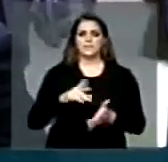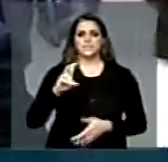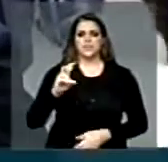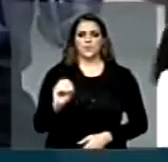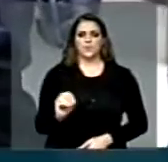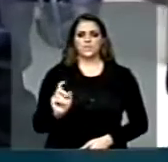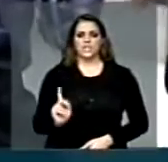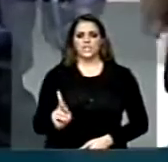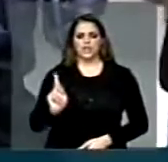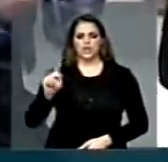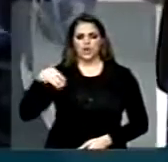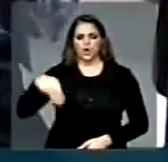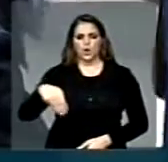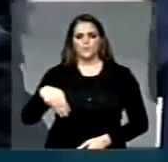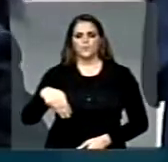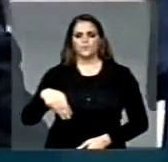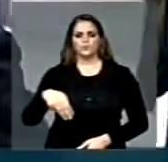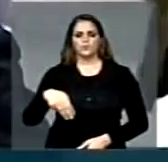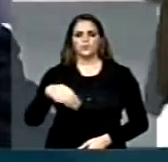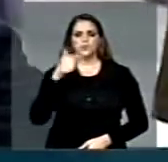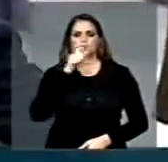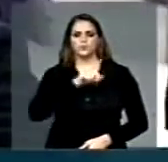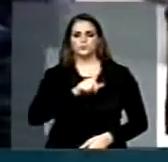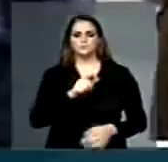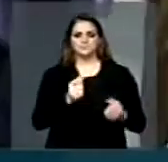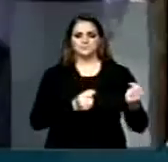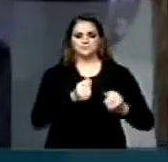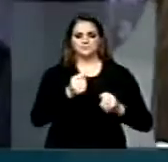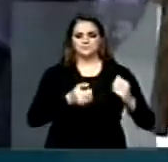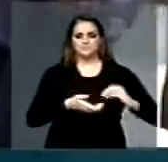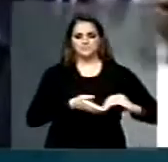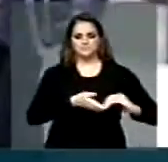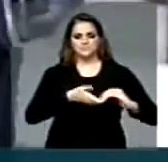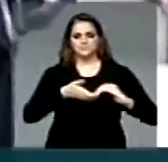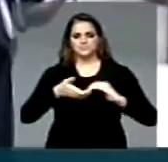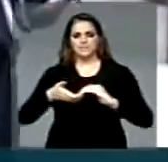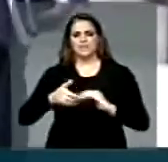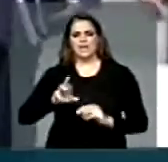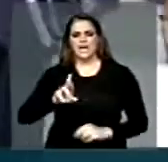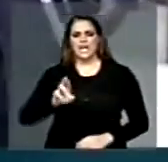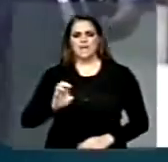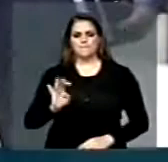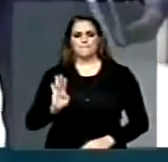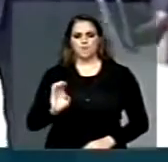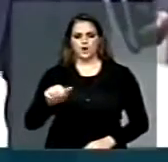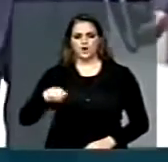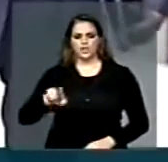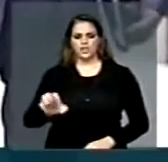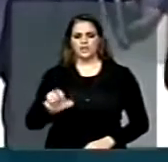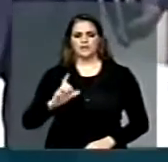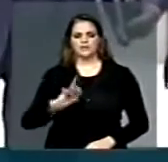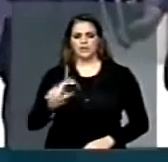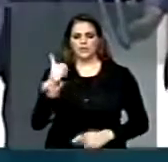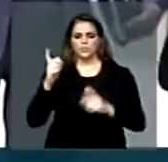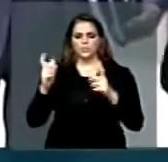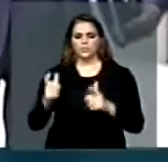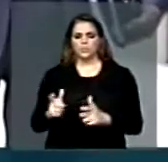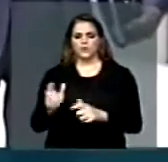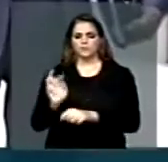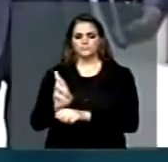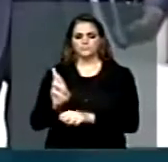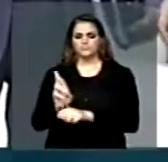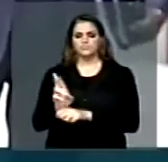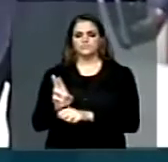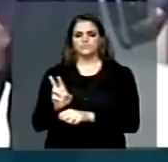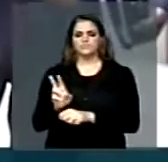distância para fazer um reboque, criando diária de 12 horas, colocando um posto de recolhimento da taxa de